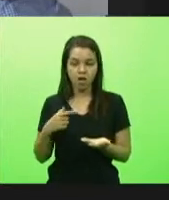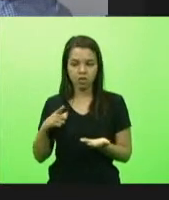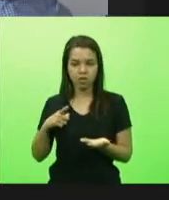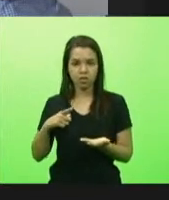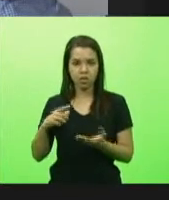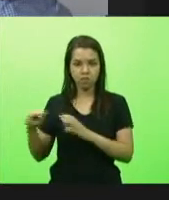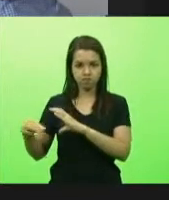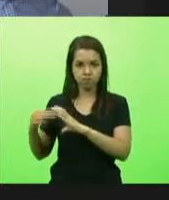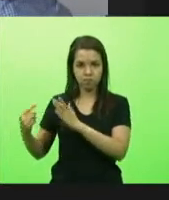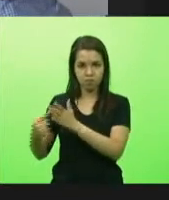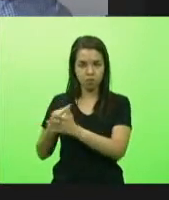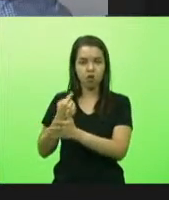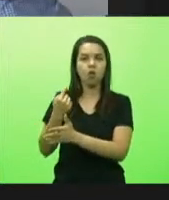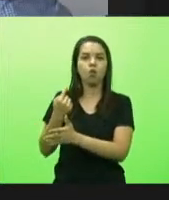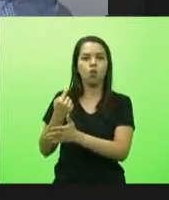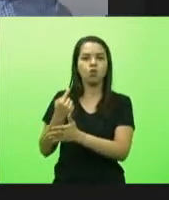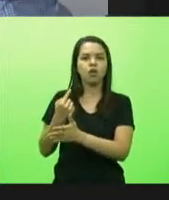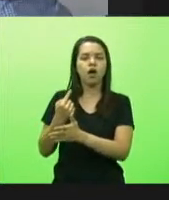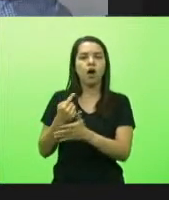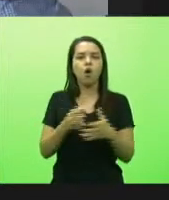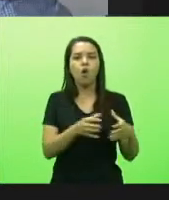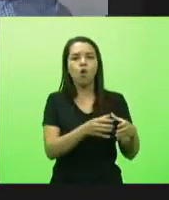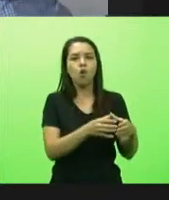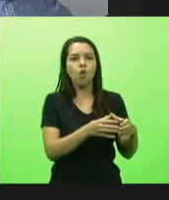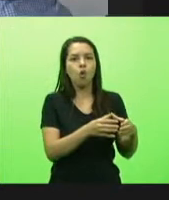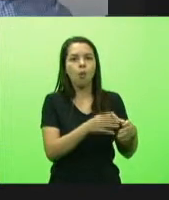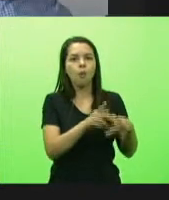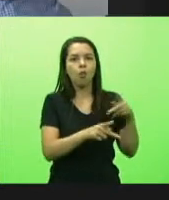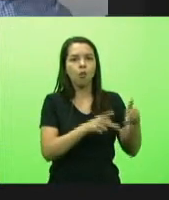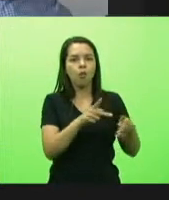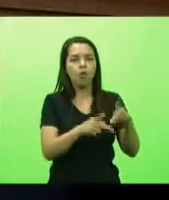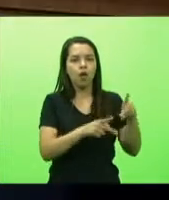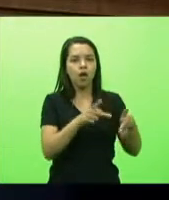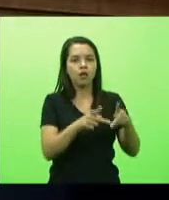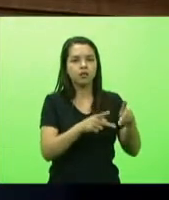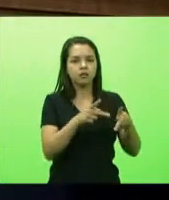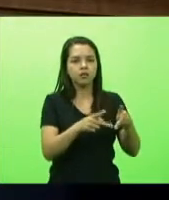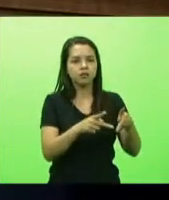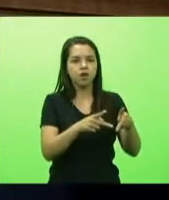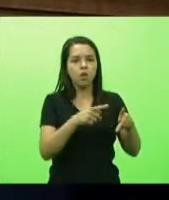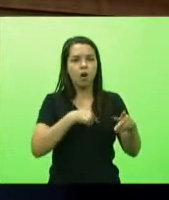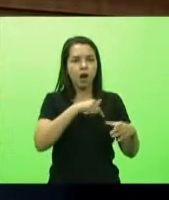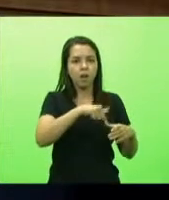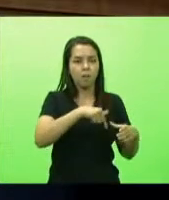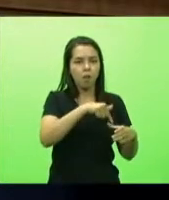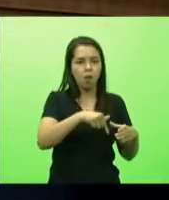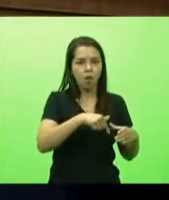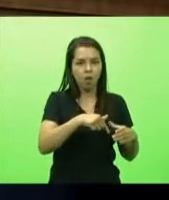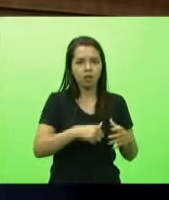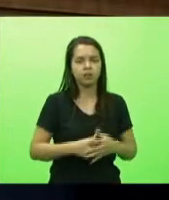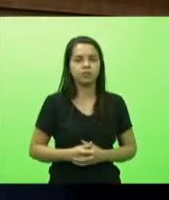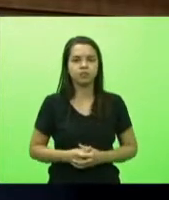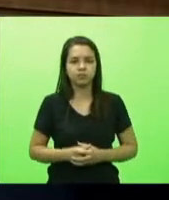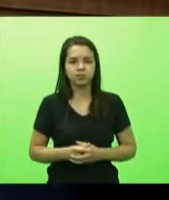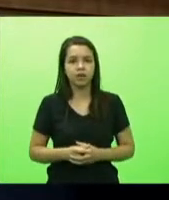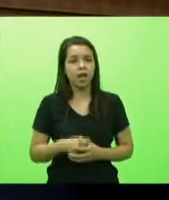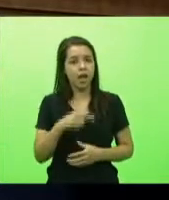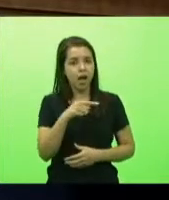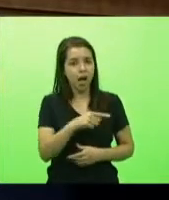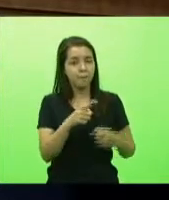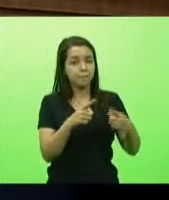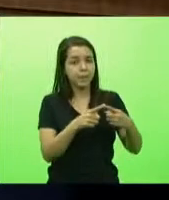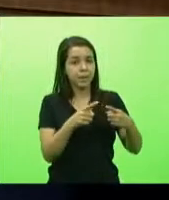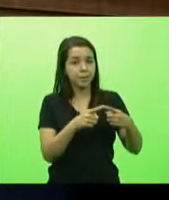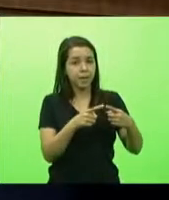população quilombola eles estão no plano nacional da primeira fase mas no plano estadual estão